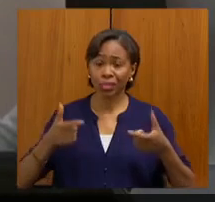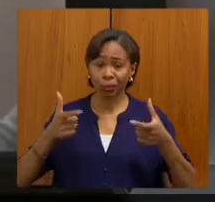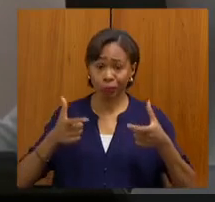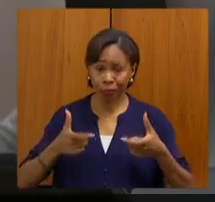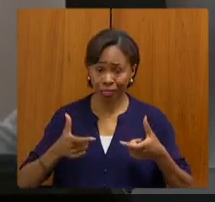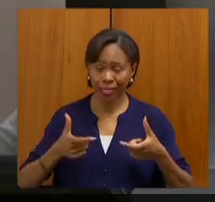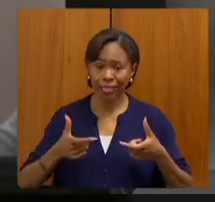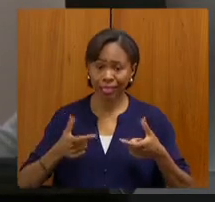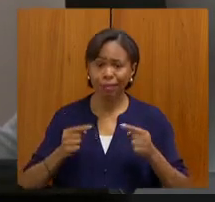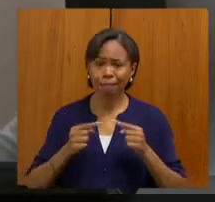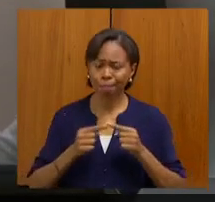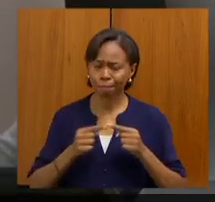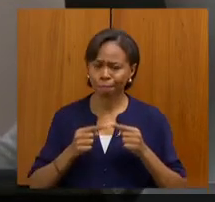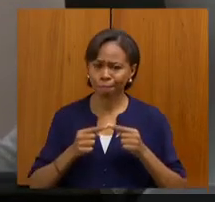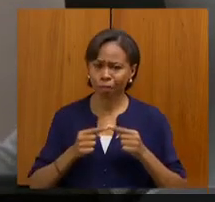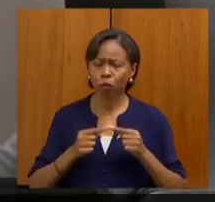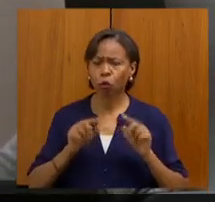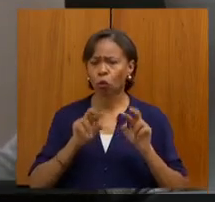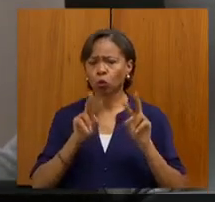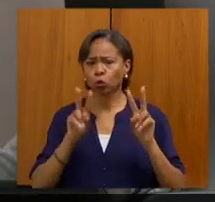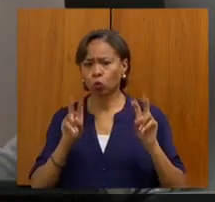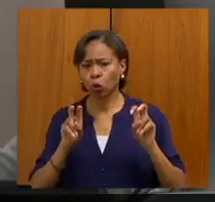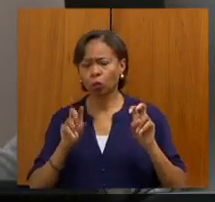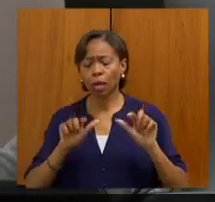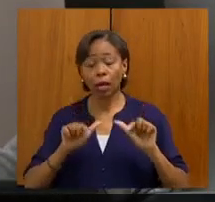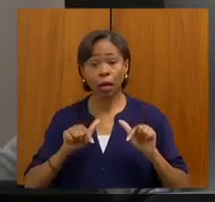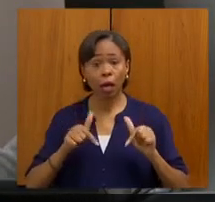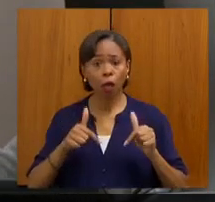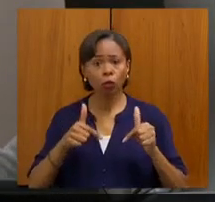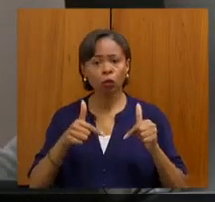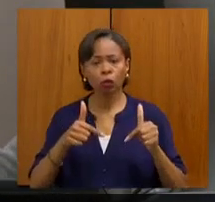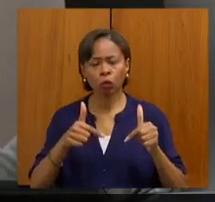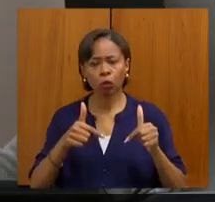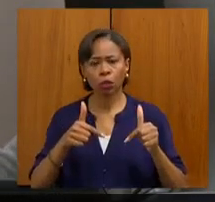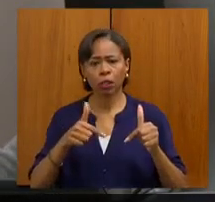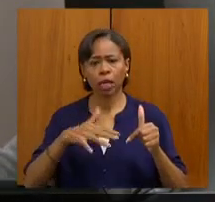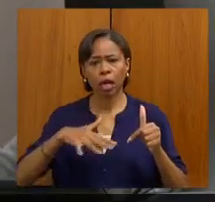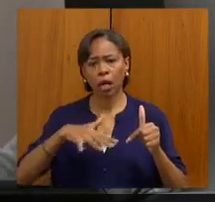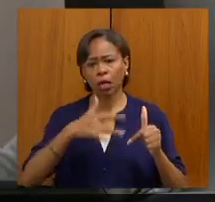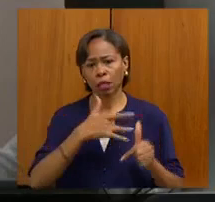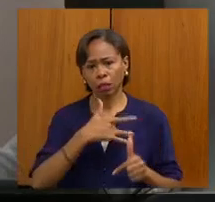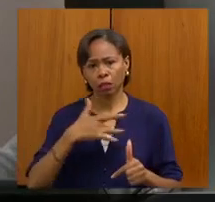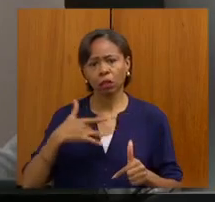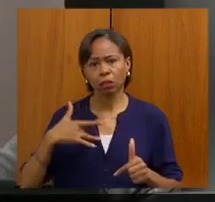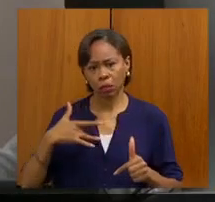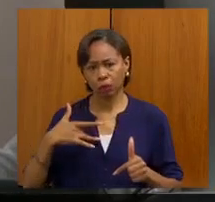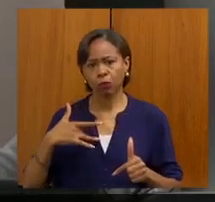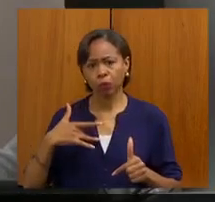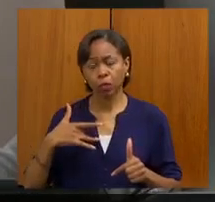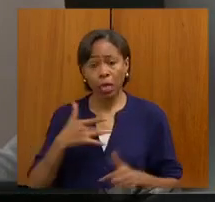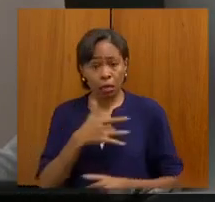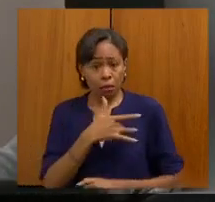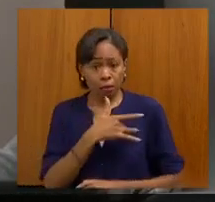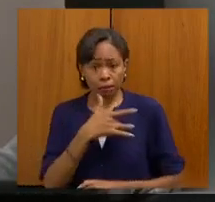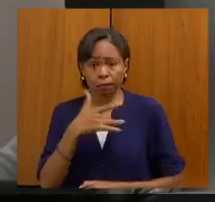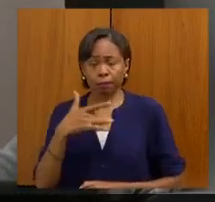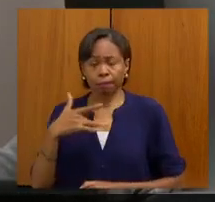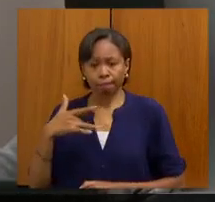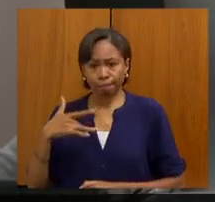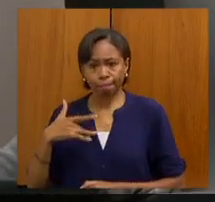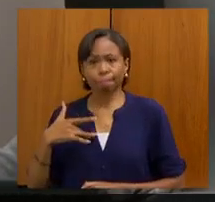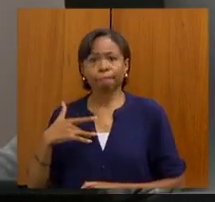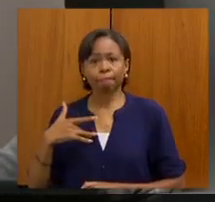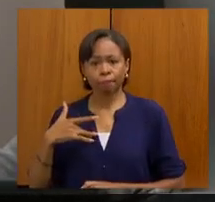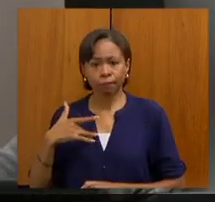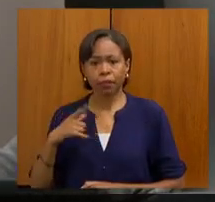ações que têm sido feitas em favor da nossa saúde. Saúde esta que nós temos